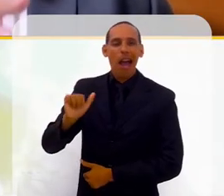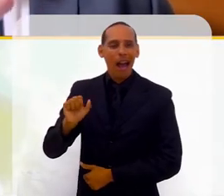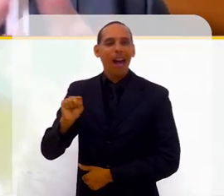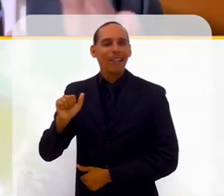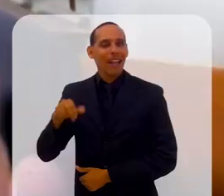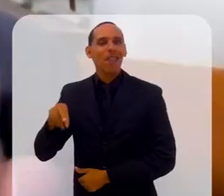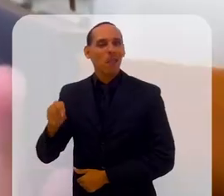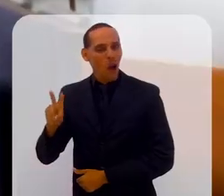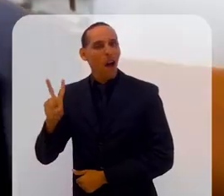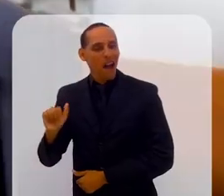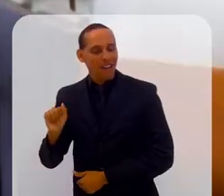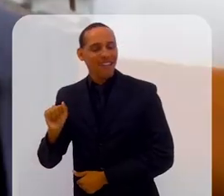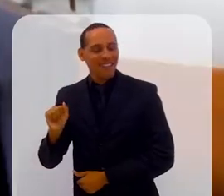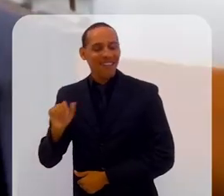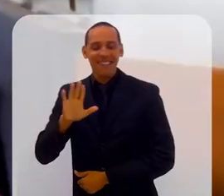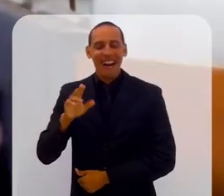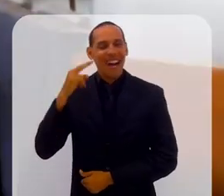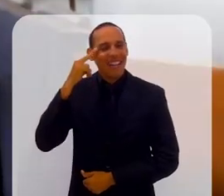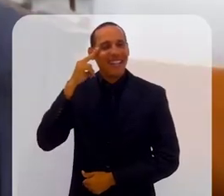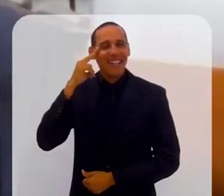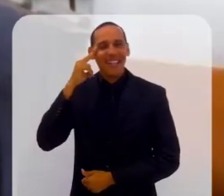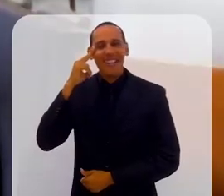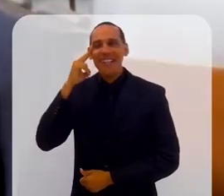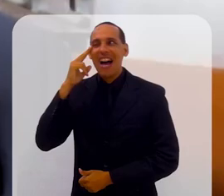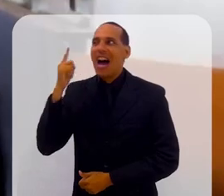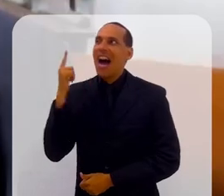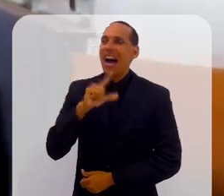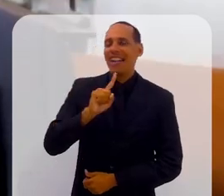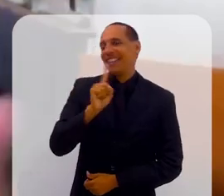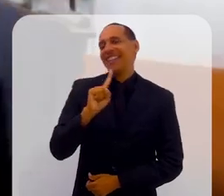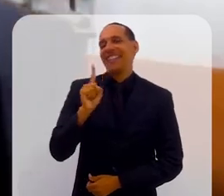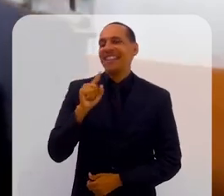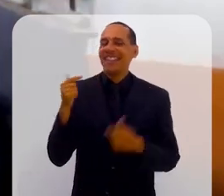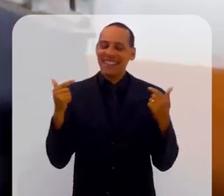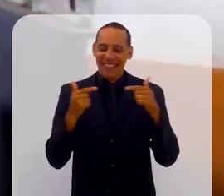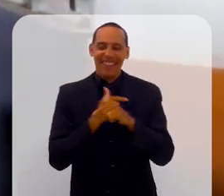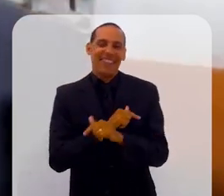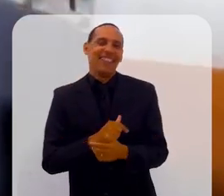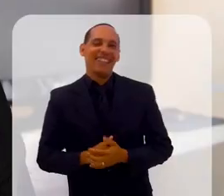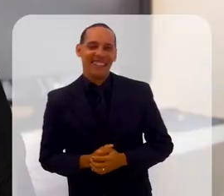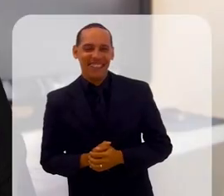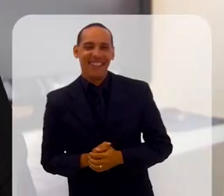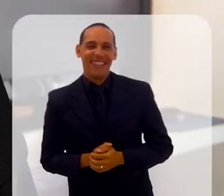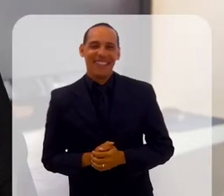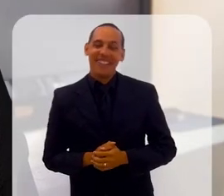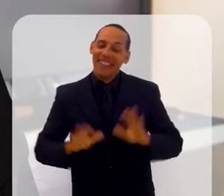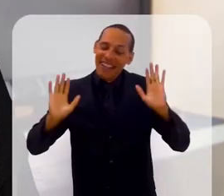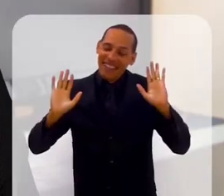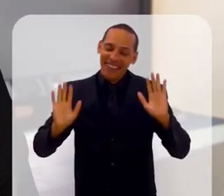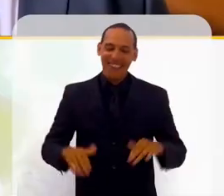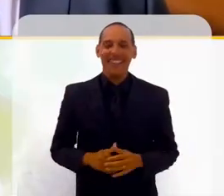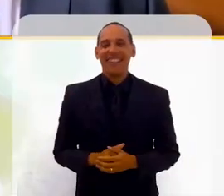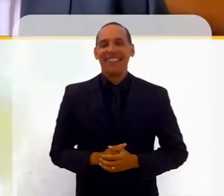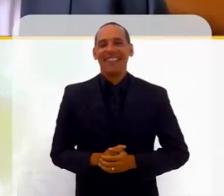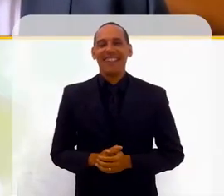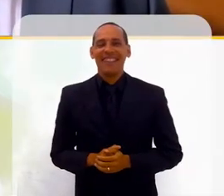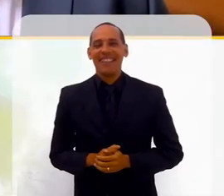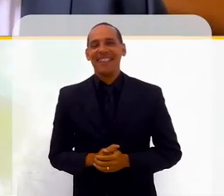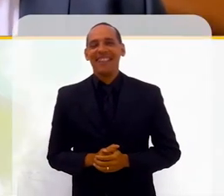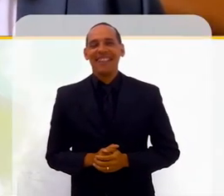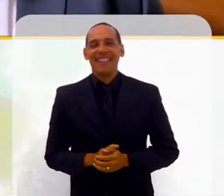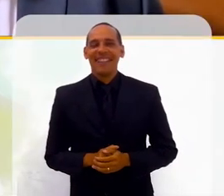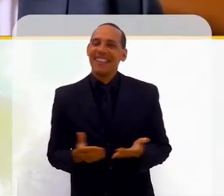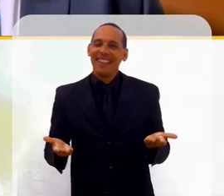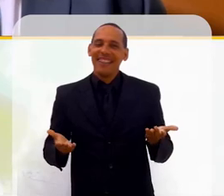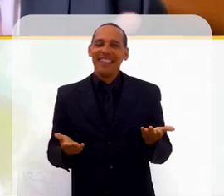que esse sonho não se concretizou, não. Mas, enfim...